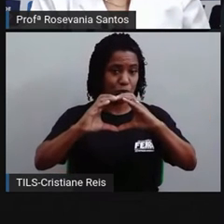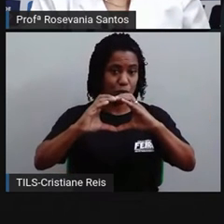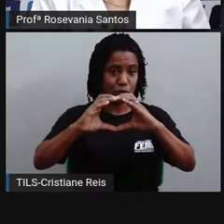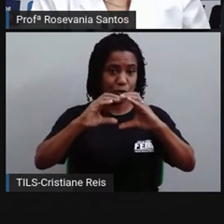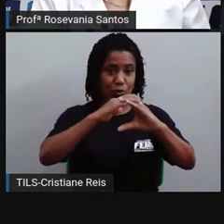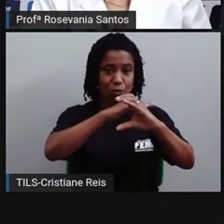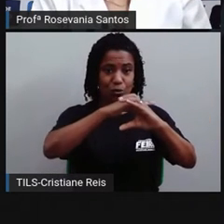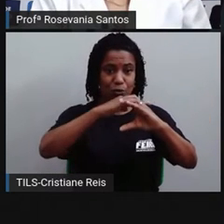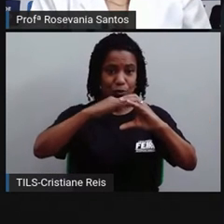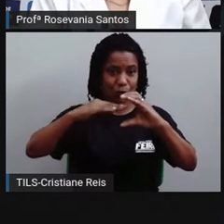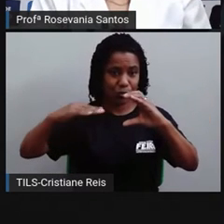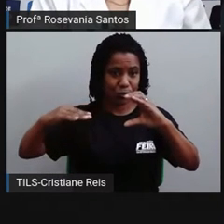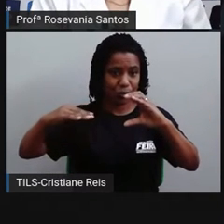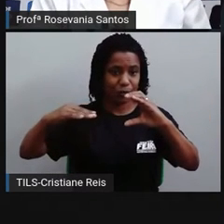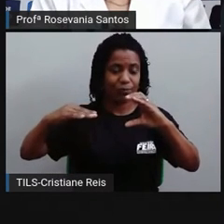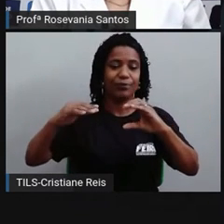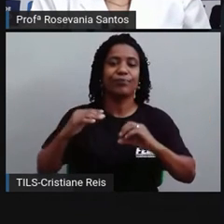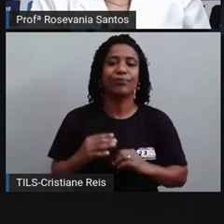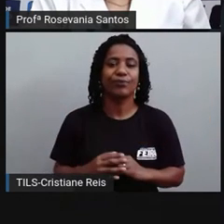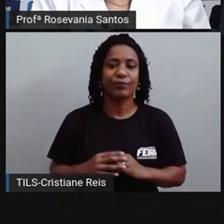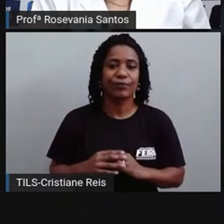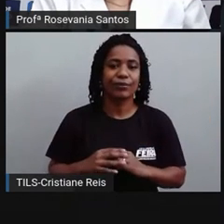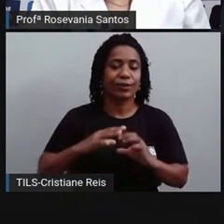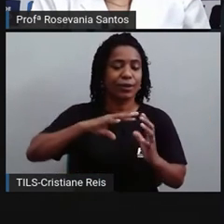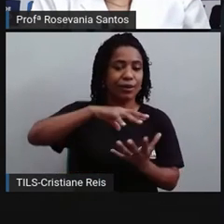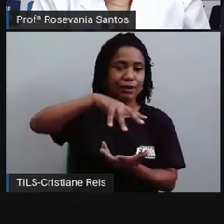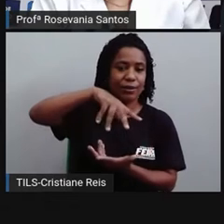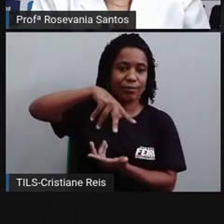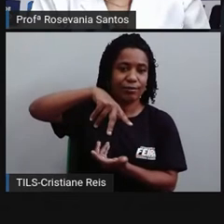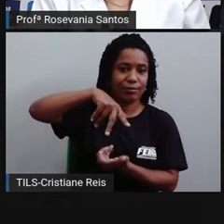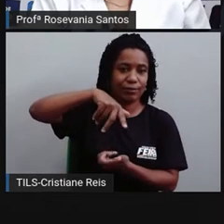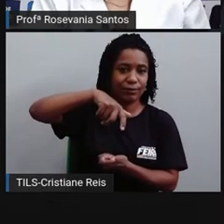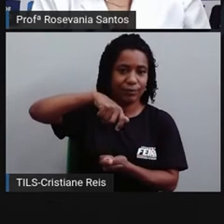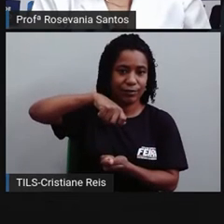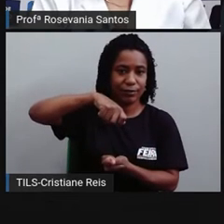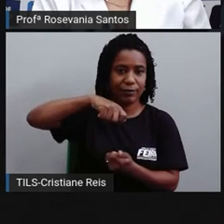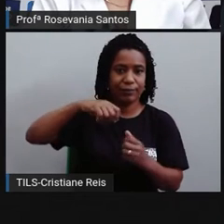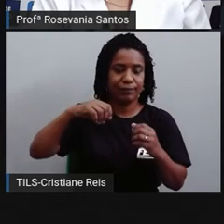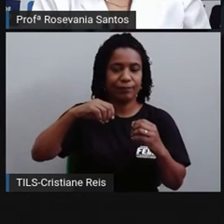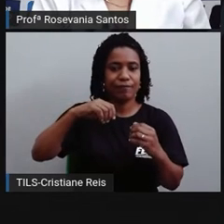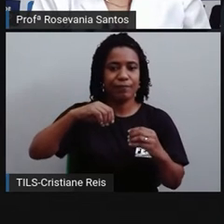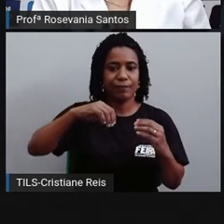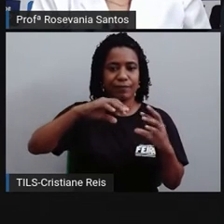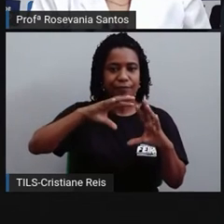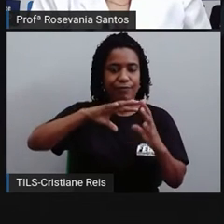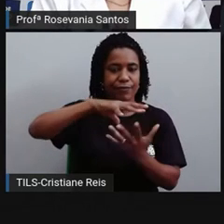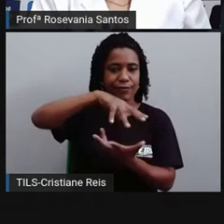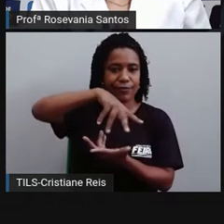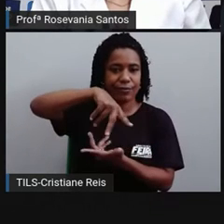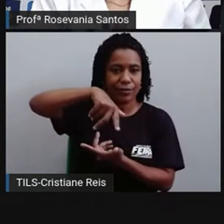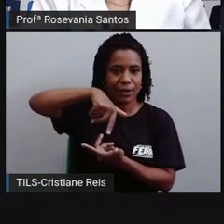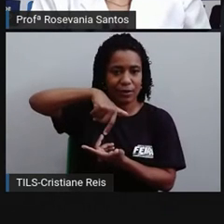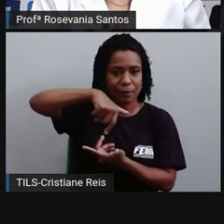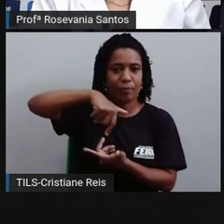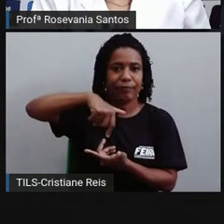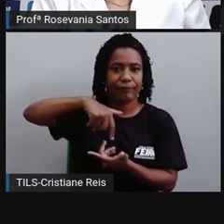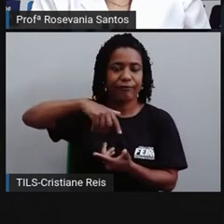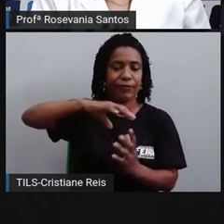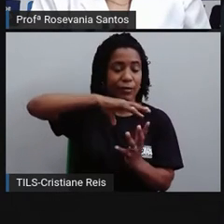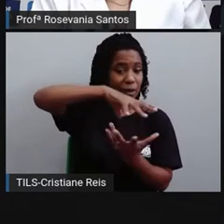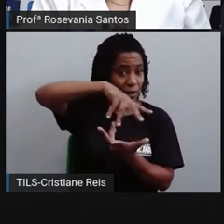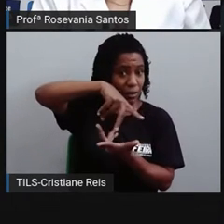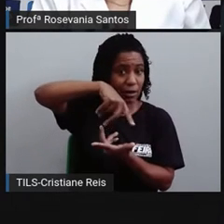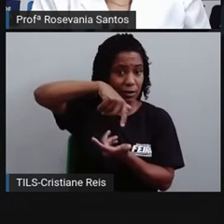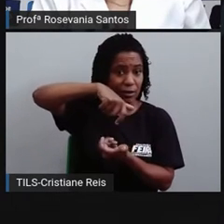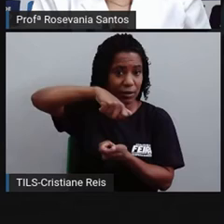que divide aqui o meio. E aqui também, no caso aqui, né? A gente tem o centro da Terra.